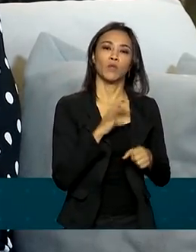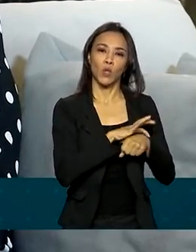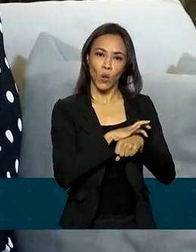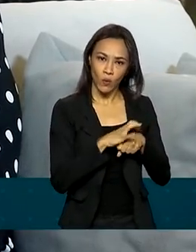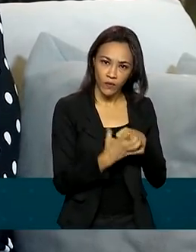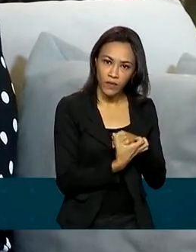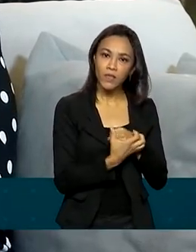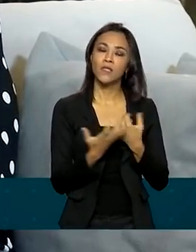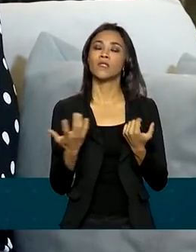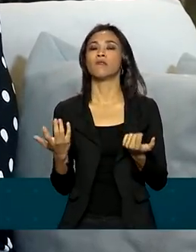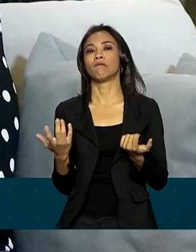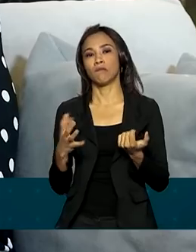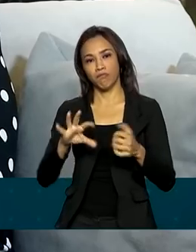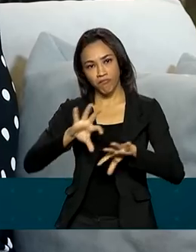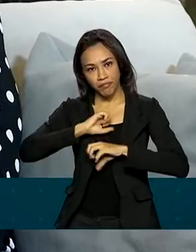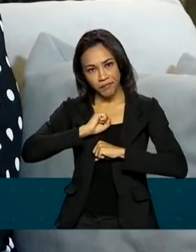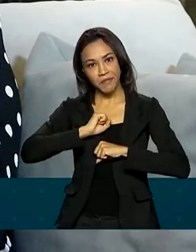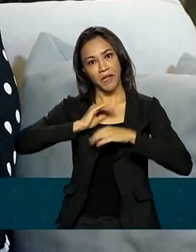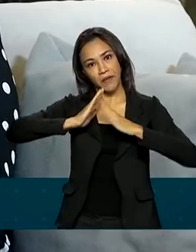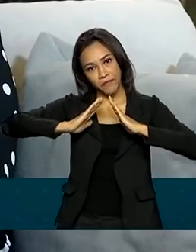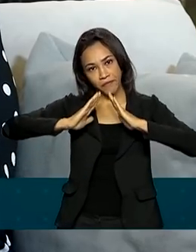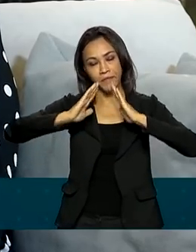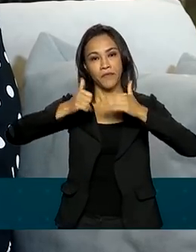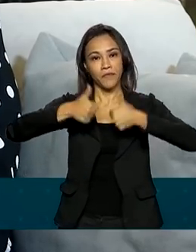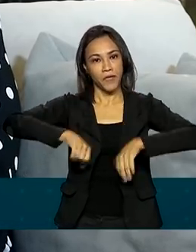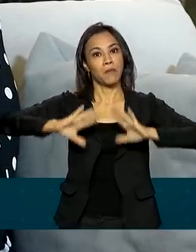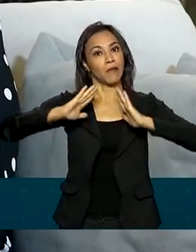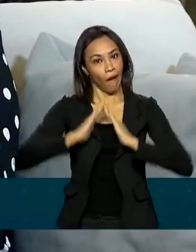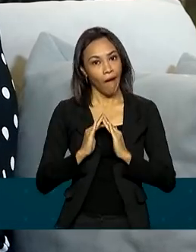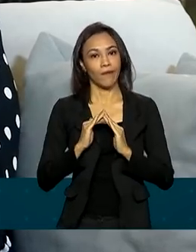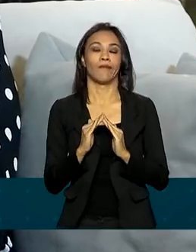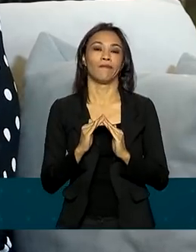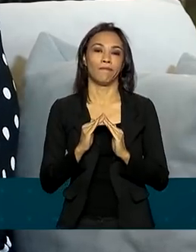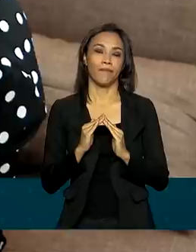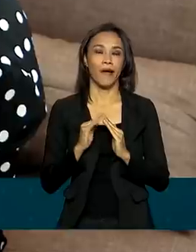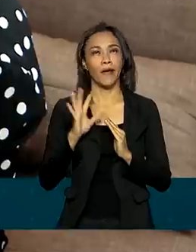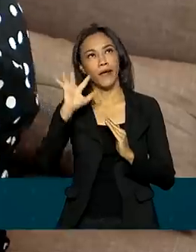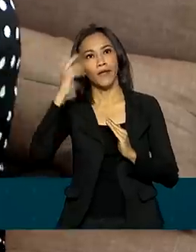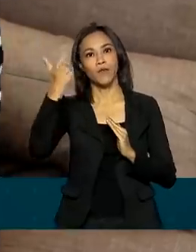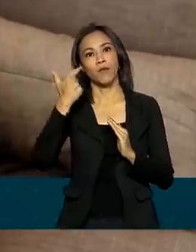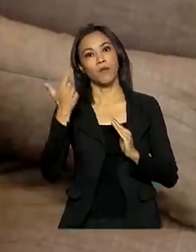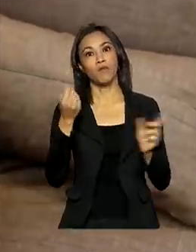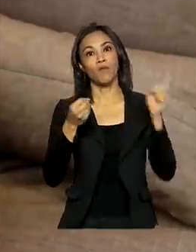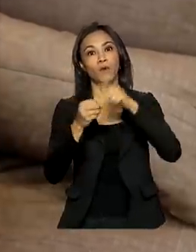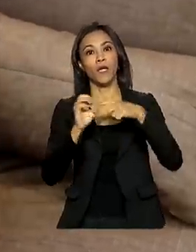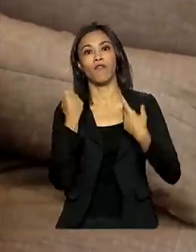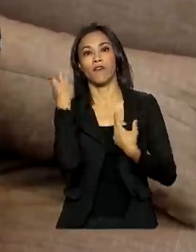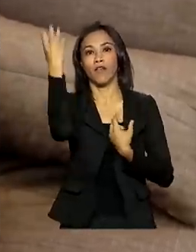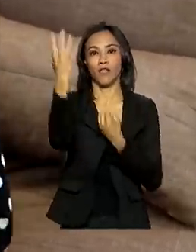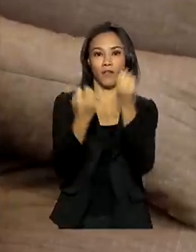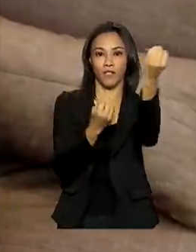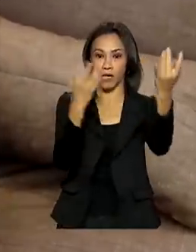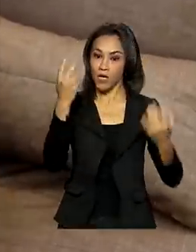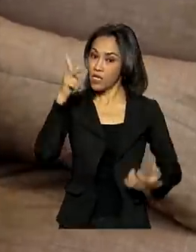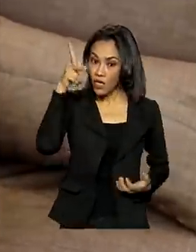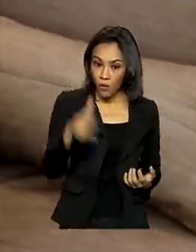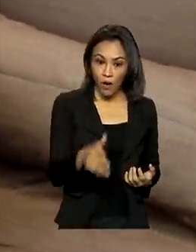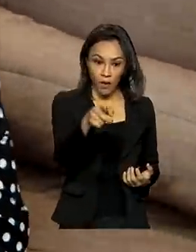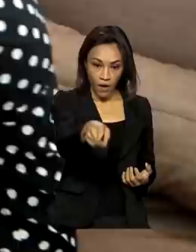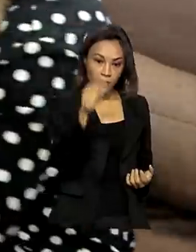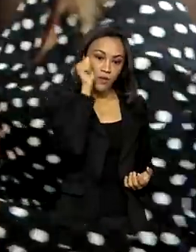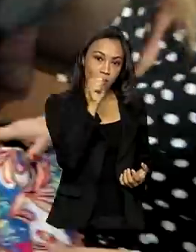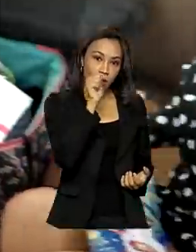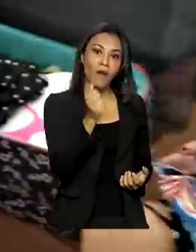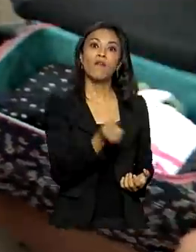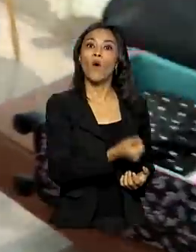a gente realmente ficou preso. E aí depois voltamos a viajar. Assim como Michele, muitos brasileiros